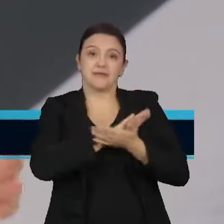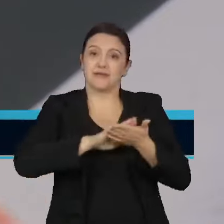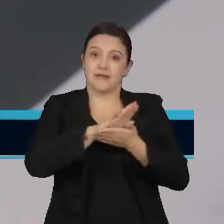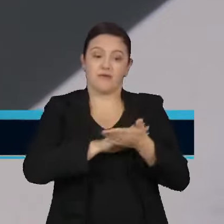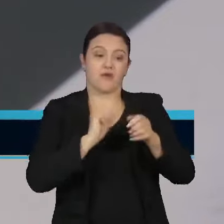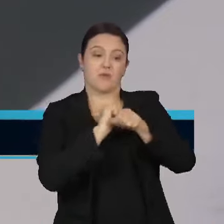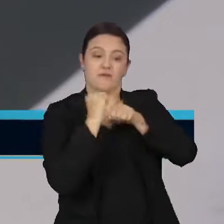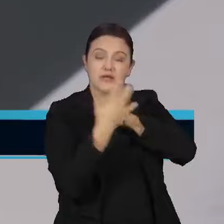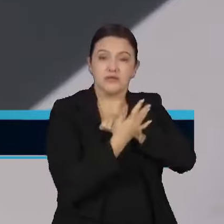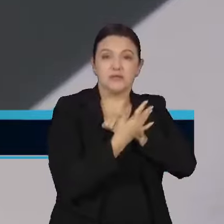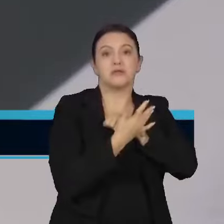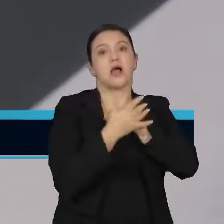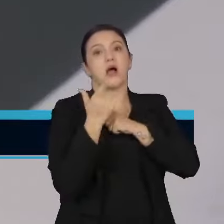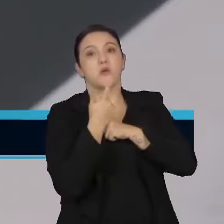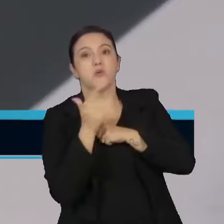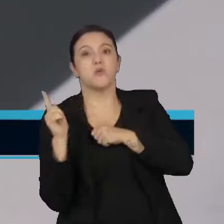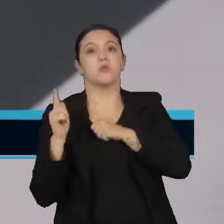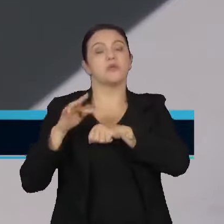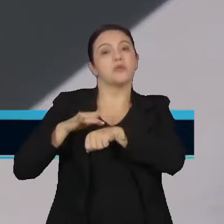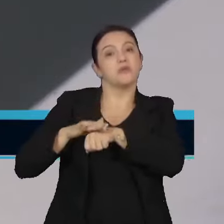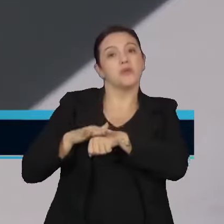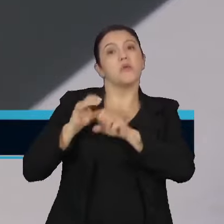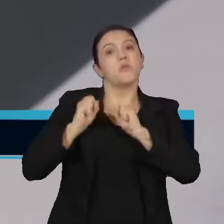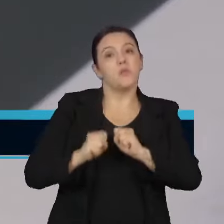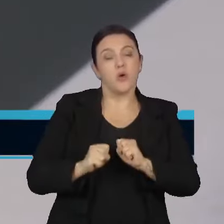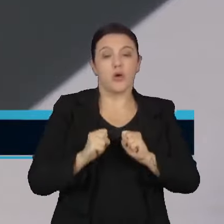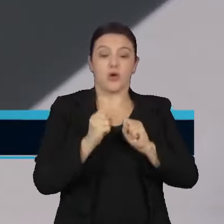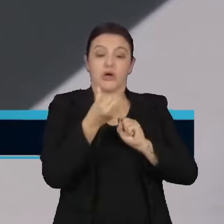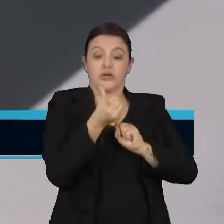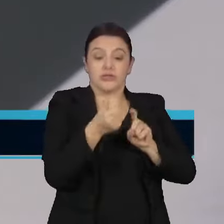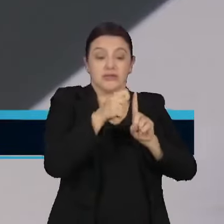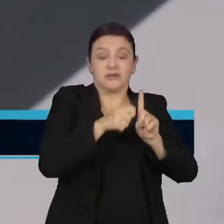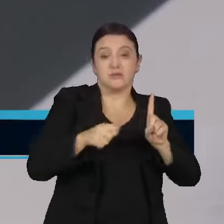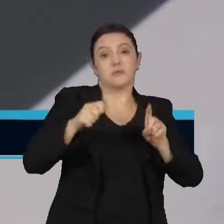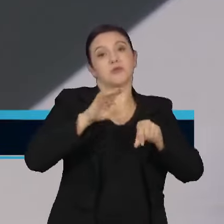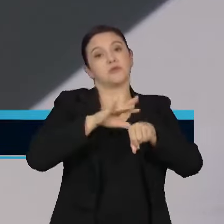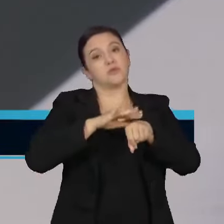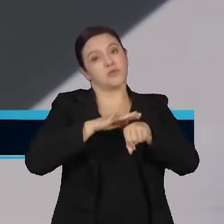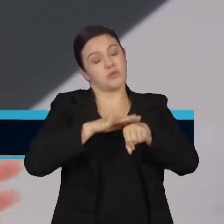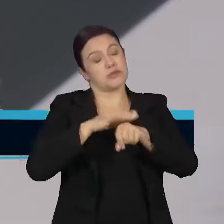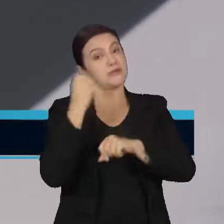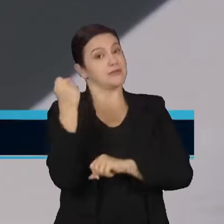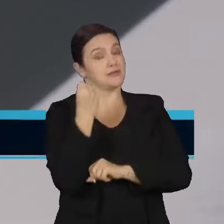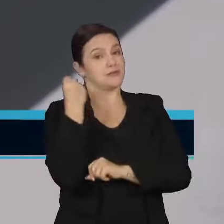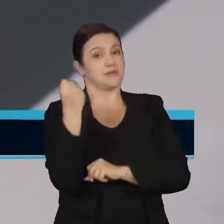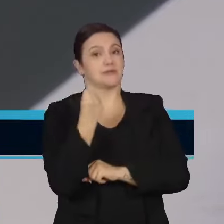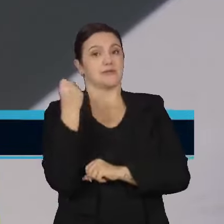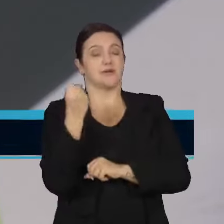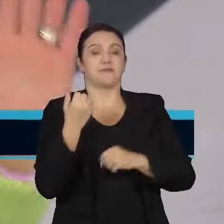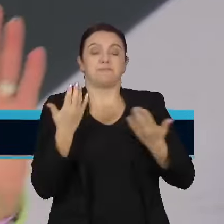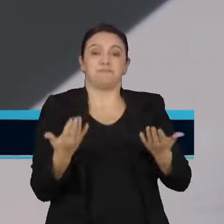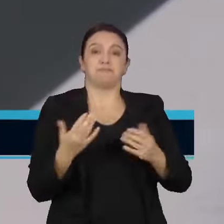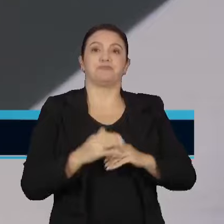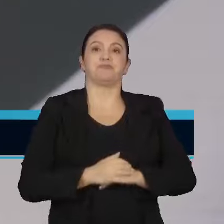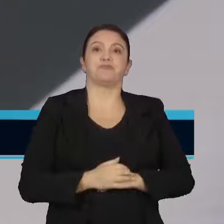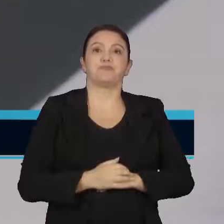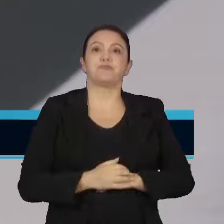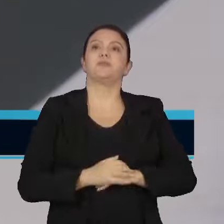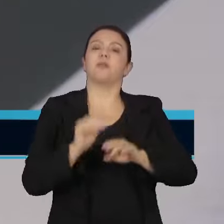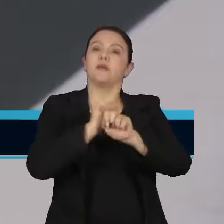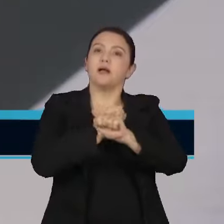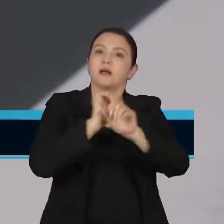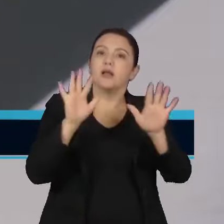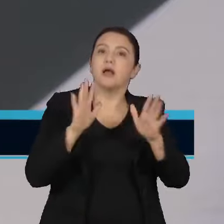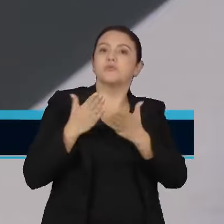coqueluche, você pode ter o seu filho nos primeiros seis meses com a doença e uma doença mais grave. Então eu acho que fica muito claro e esse